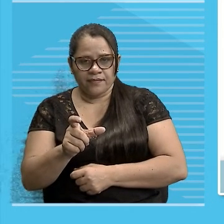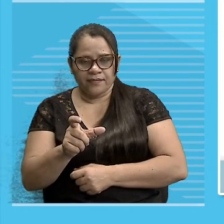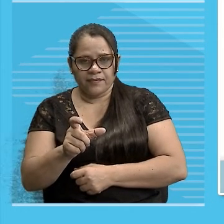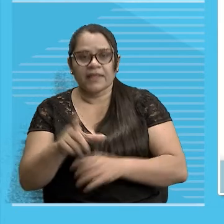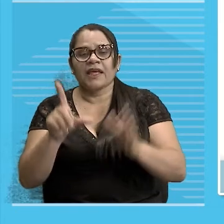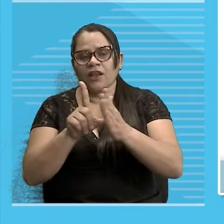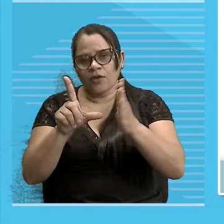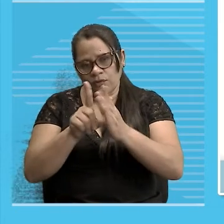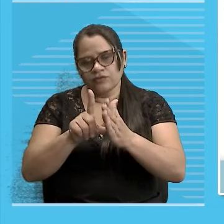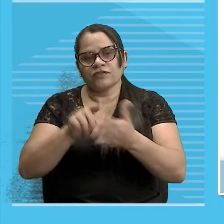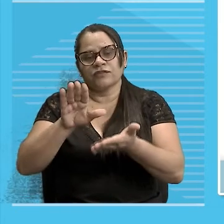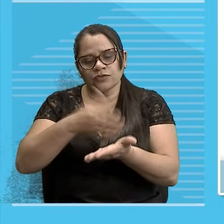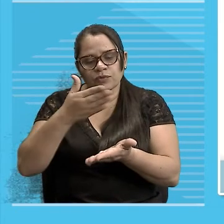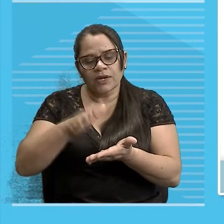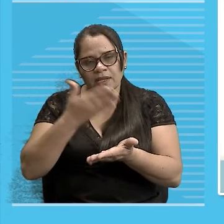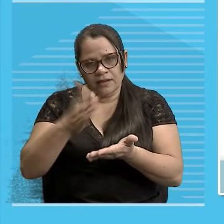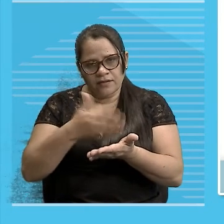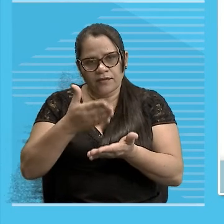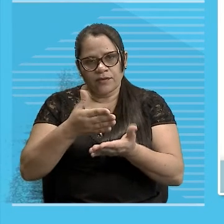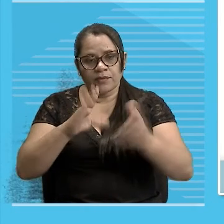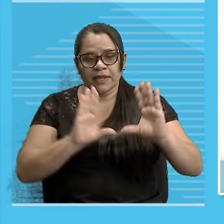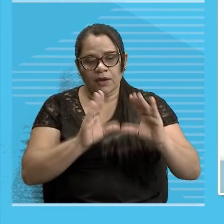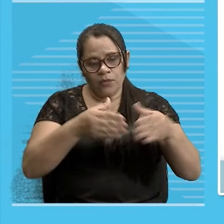certa forma Traz uma noção De coletivo